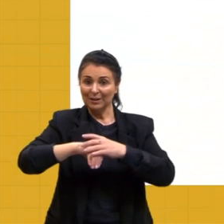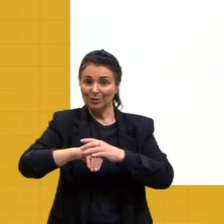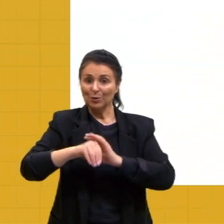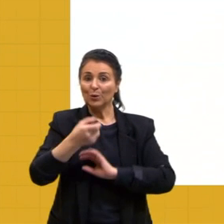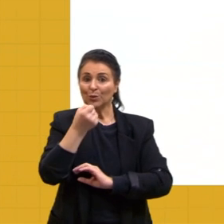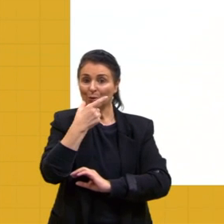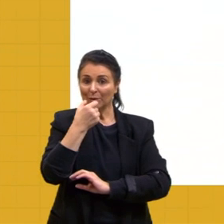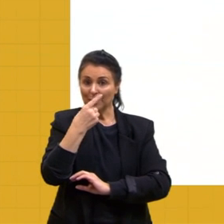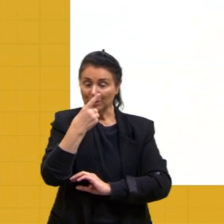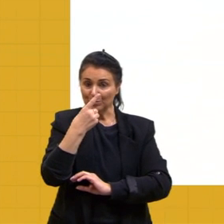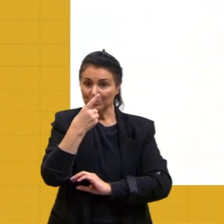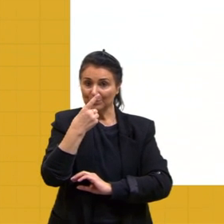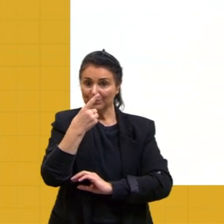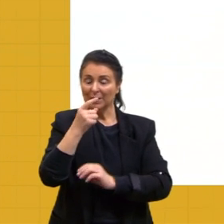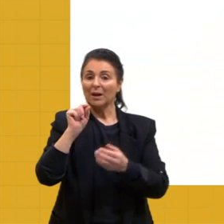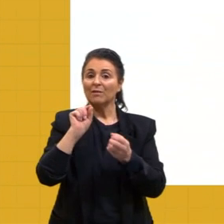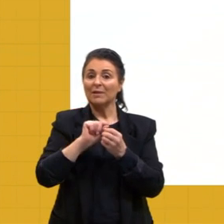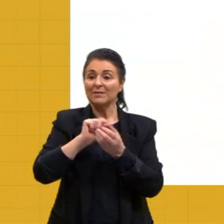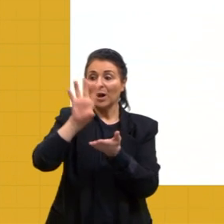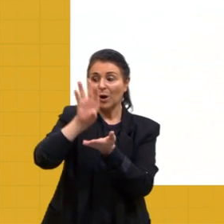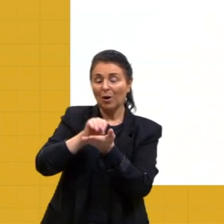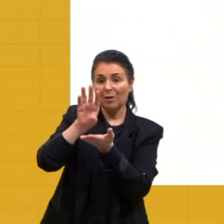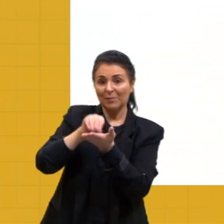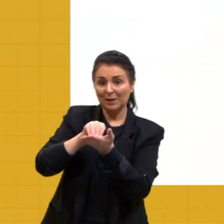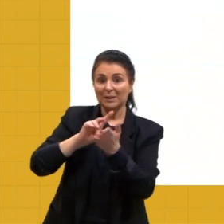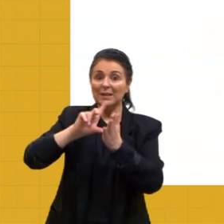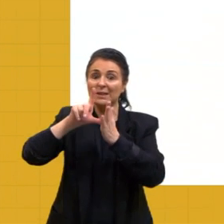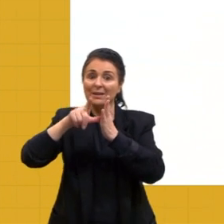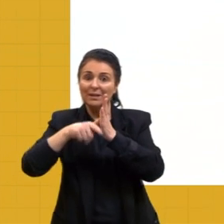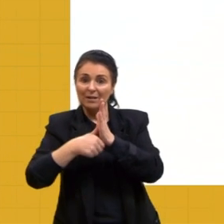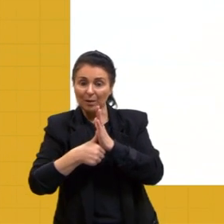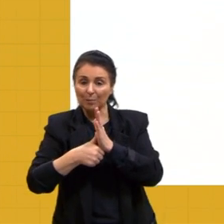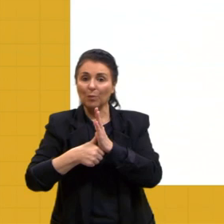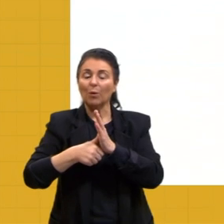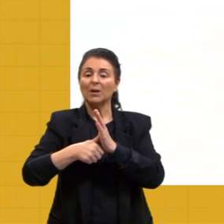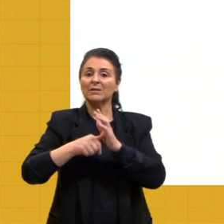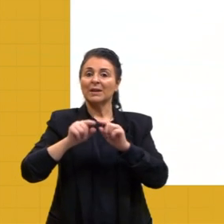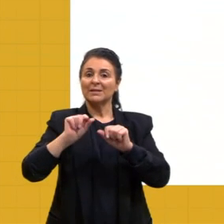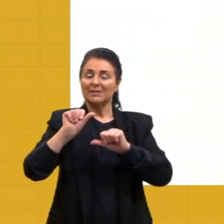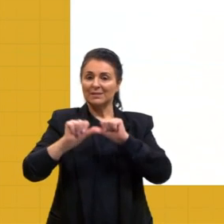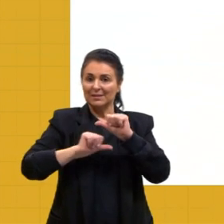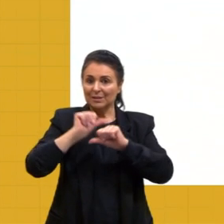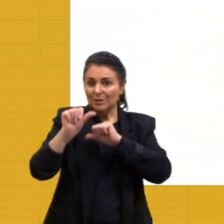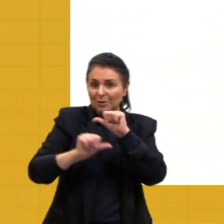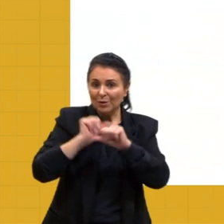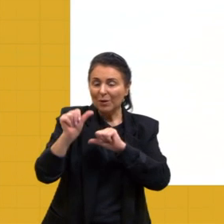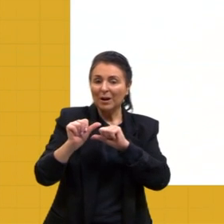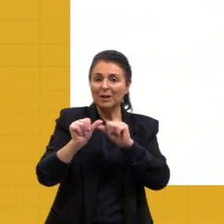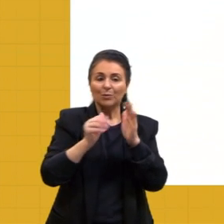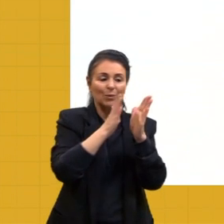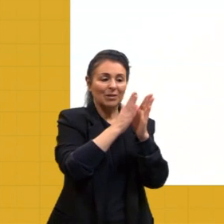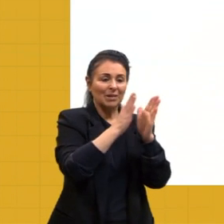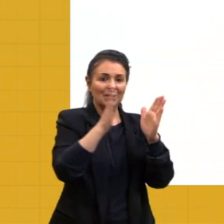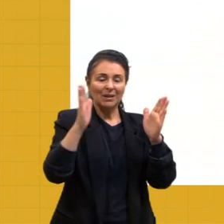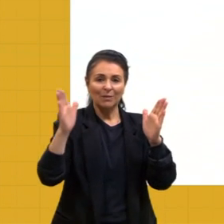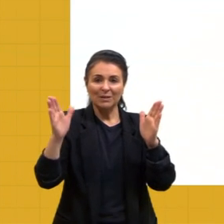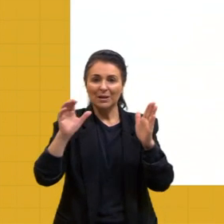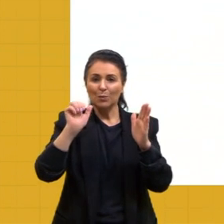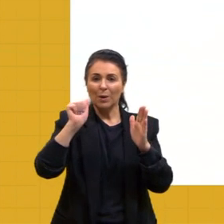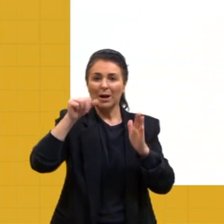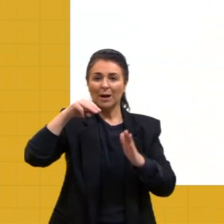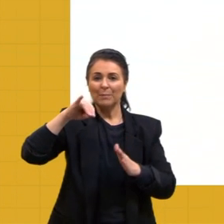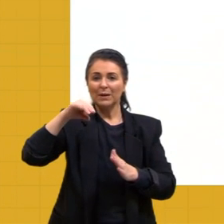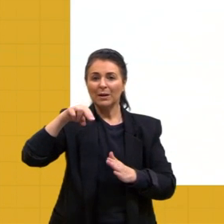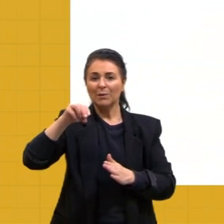transcrito e posteriormente traduzido na sequência de aminoácidos da